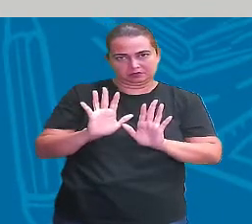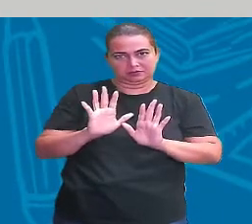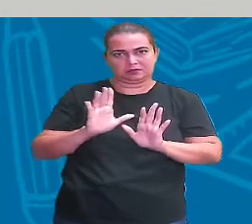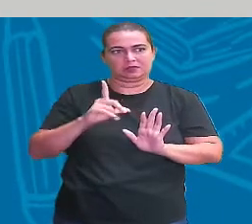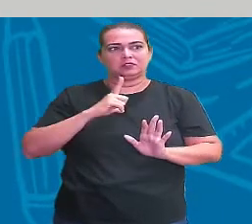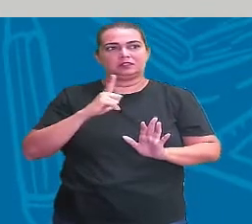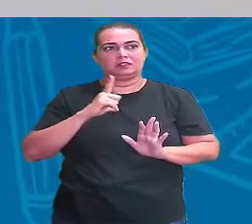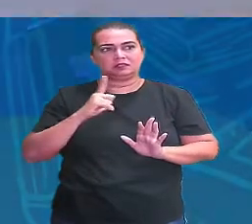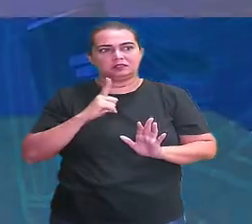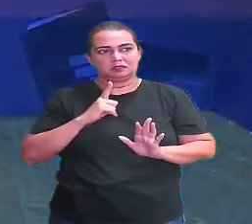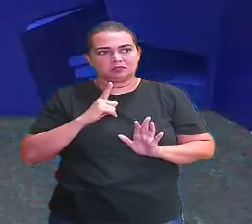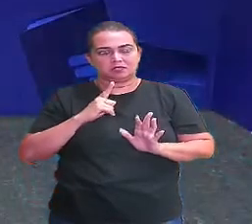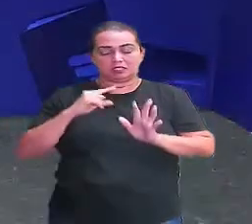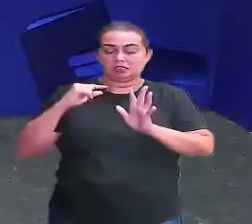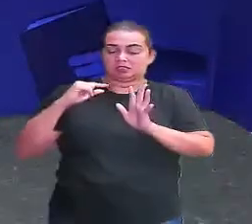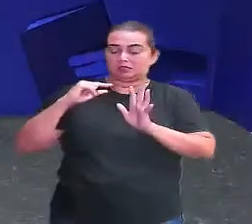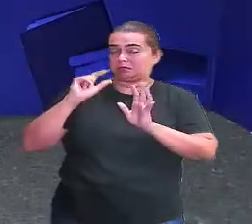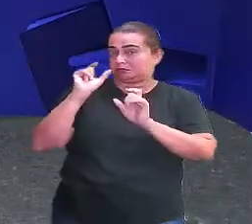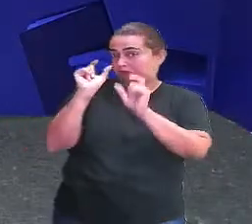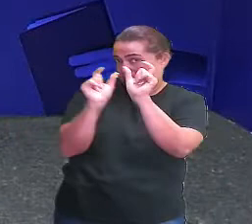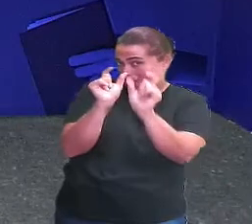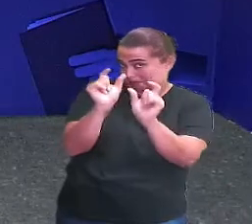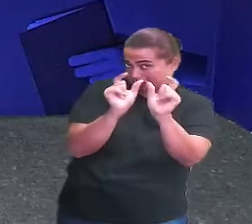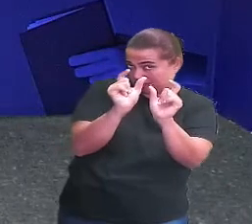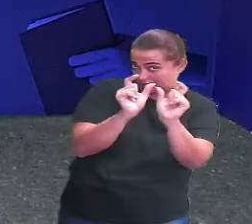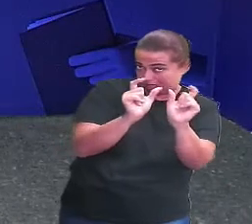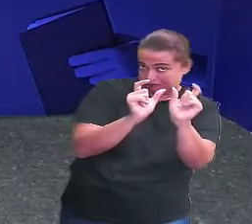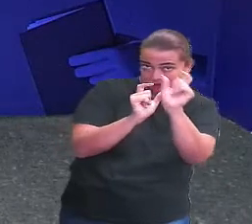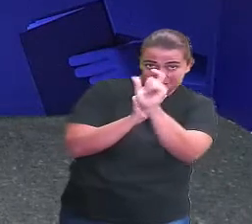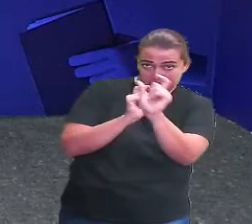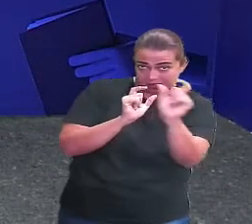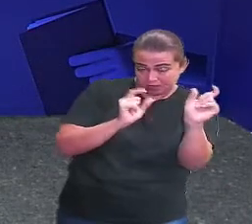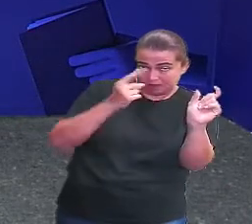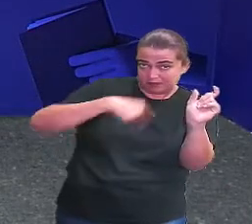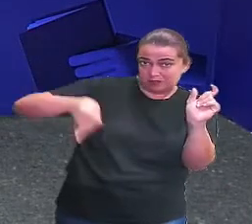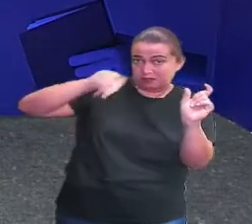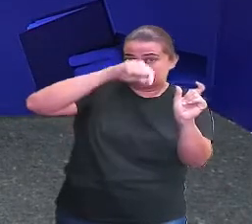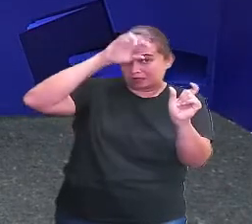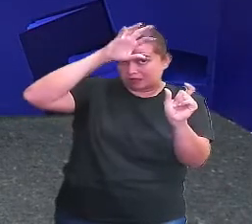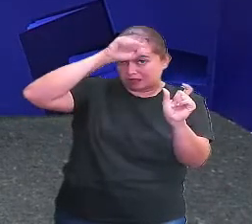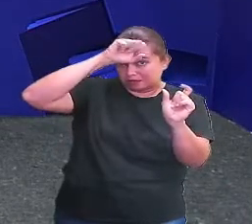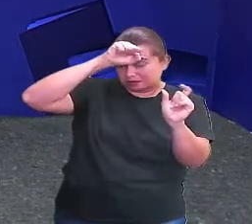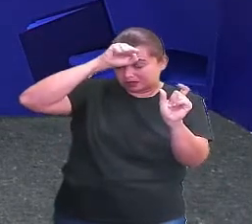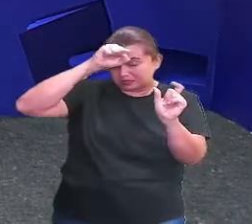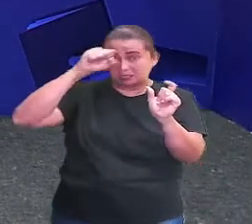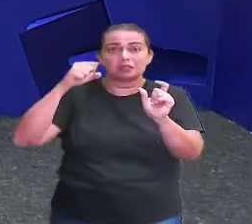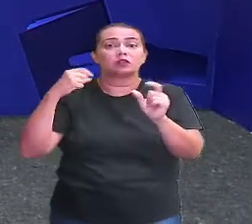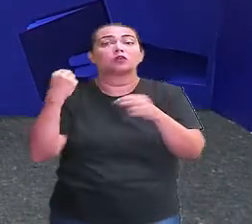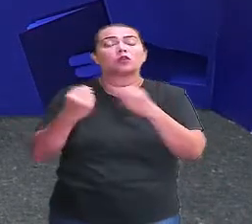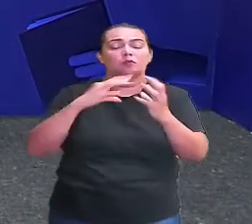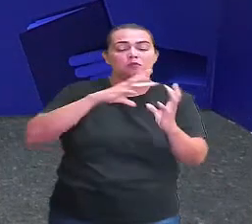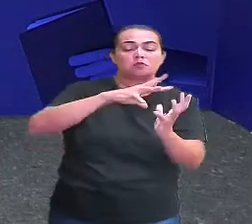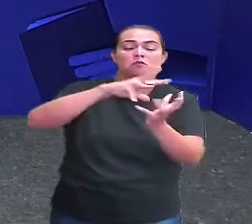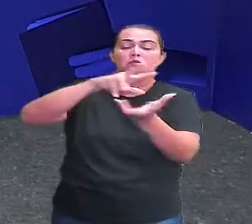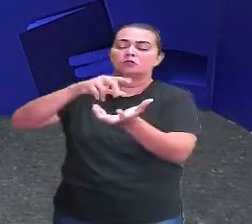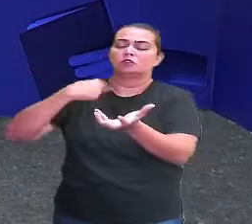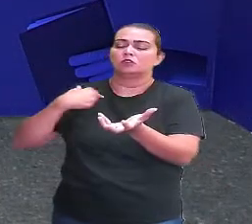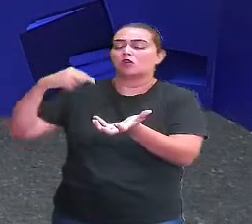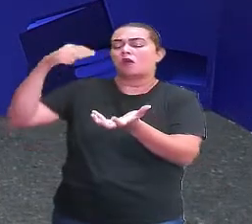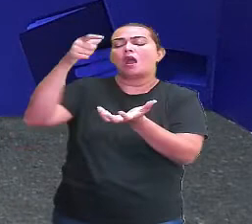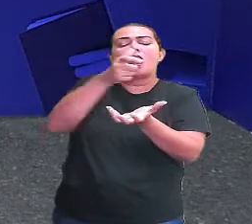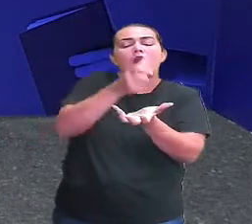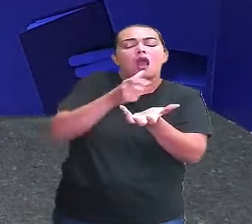tá? Existem vários termos que a gente precisa aprender para poder se localizar no mundo, tá bom?